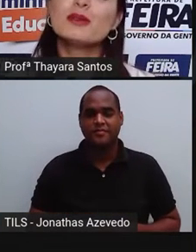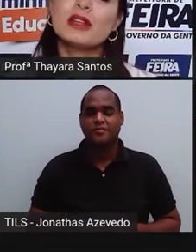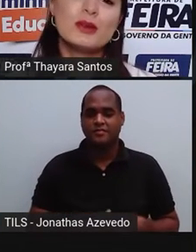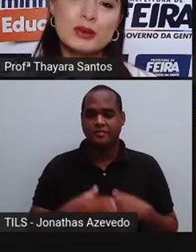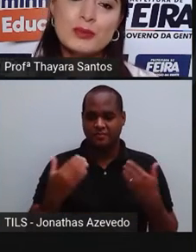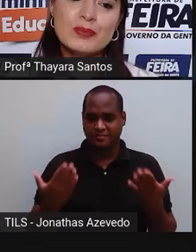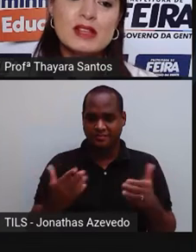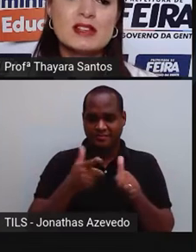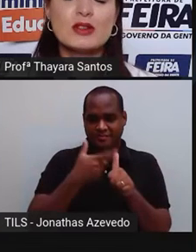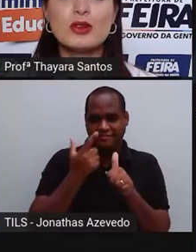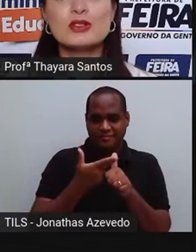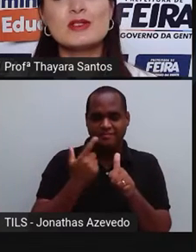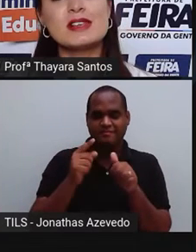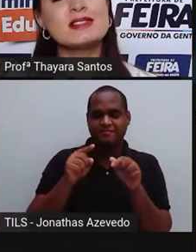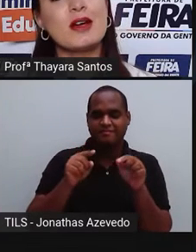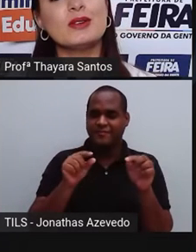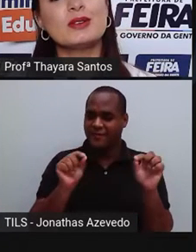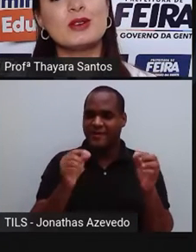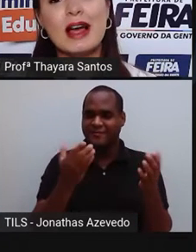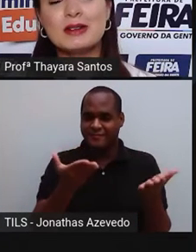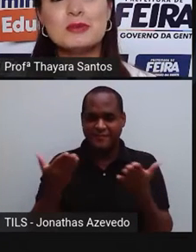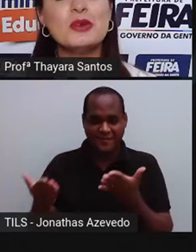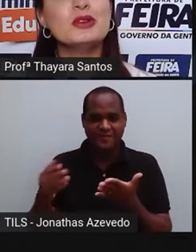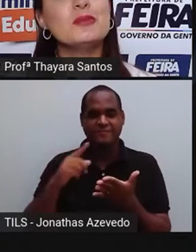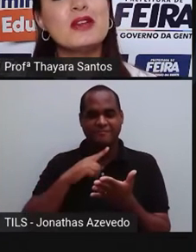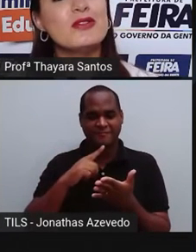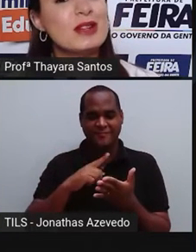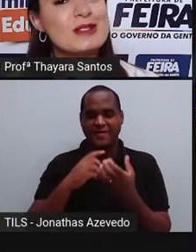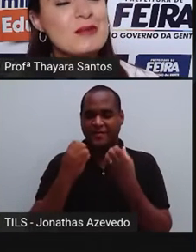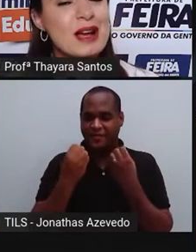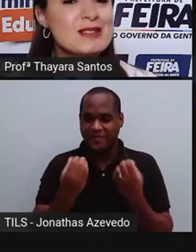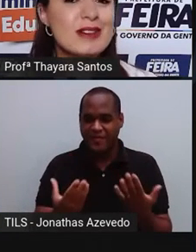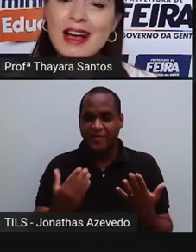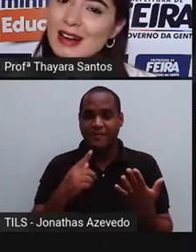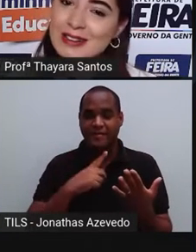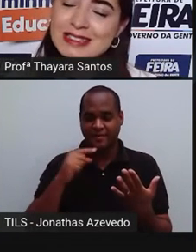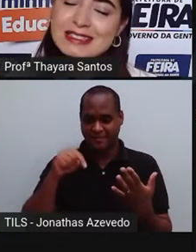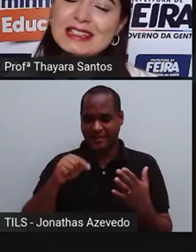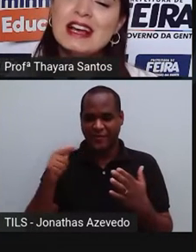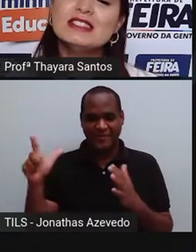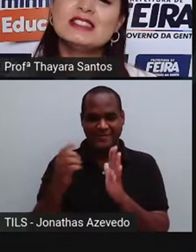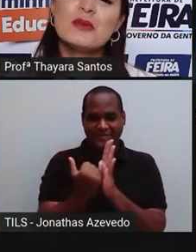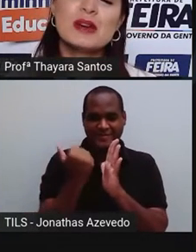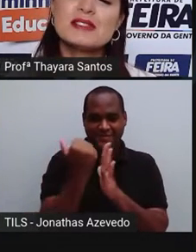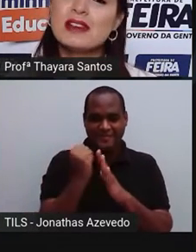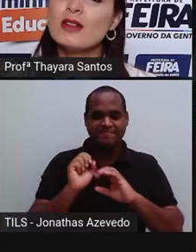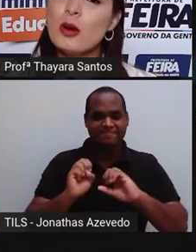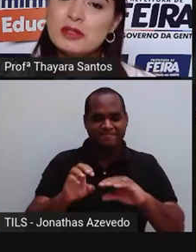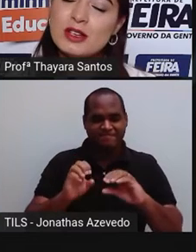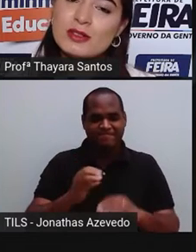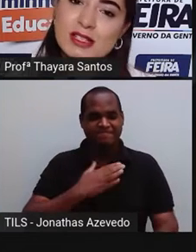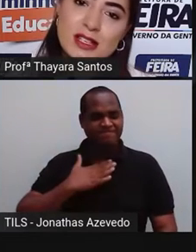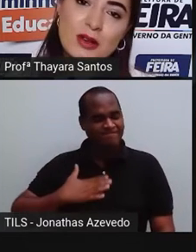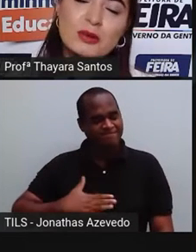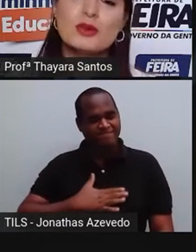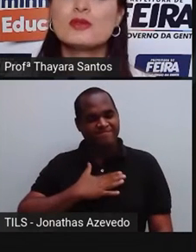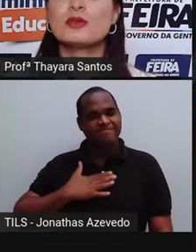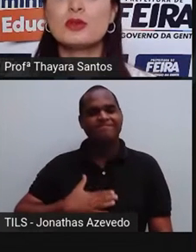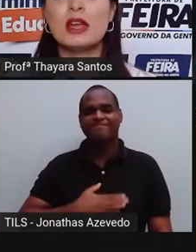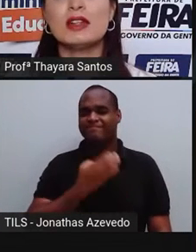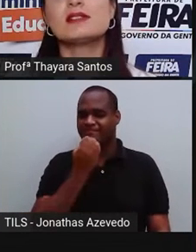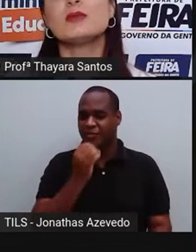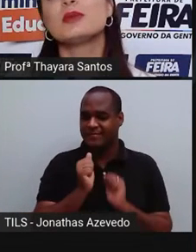Primeiro do que tudo, sejam todos vocês que estão aí do outro lado muito bem-vindos a mais uma aula. A gente tem um prazer enorme de ter vocês aqui